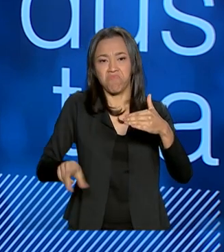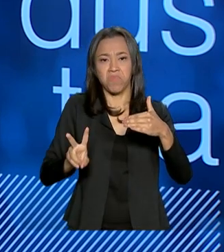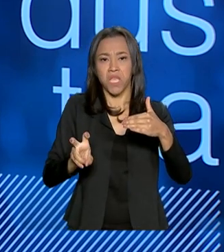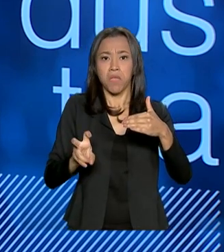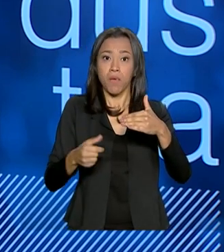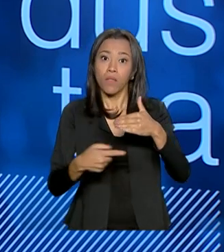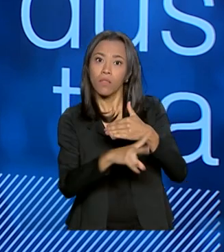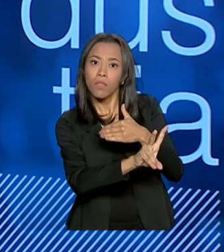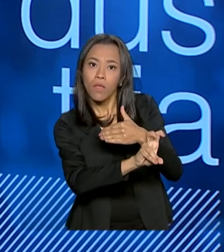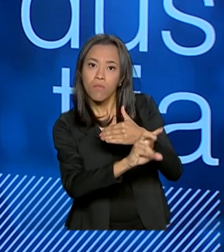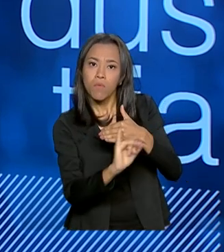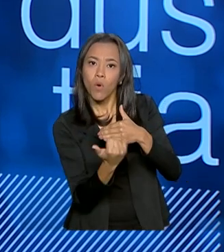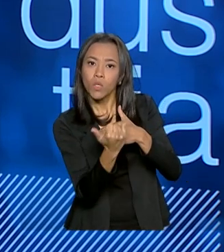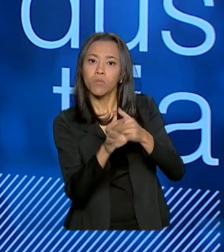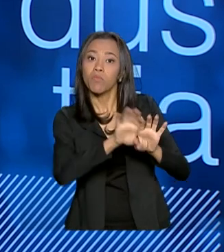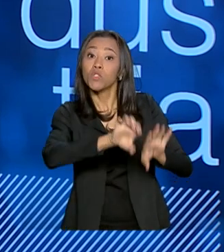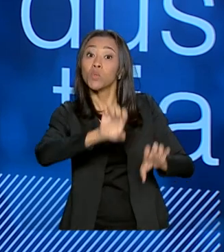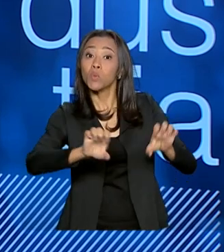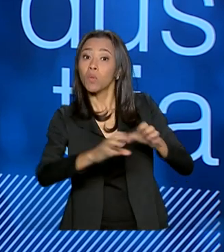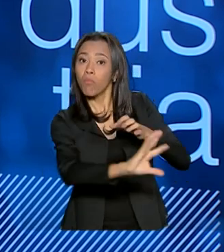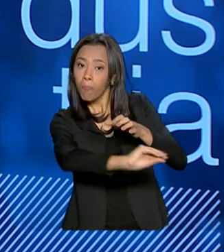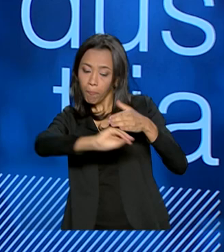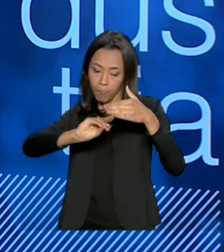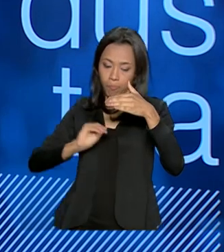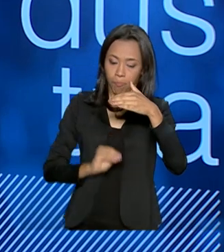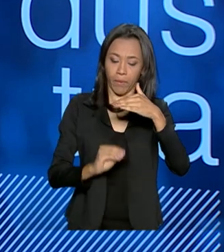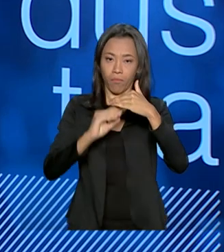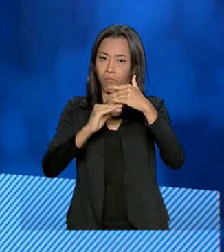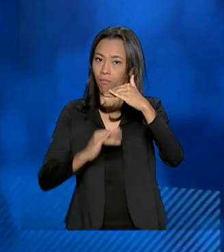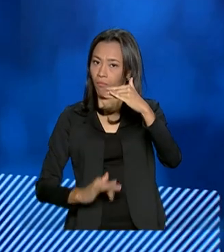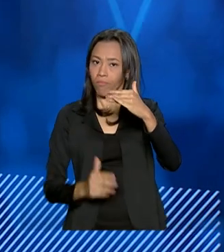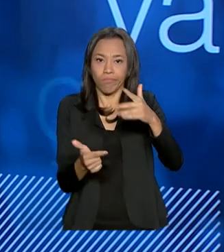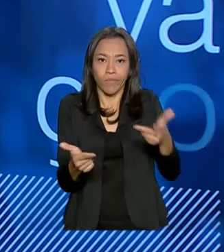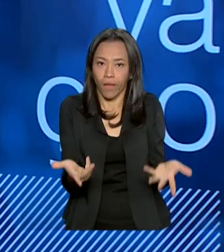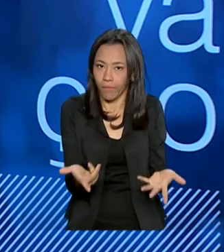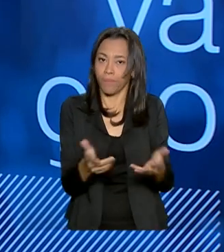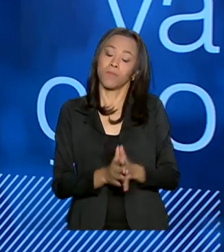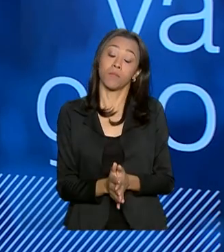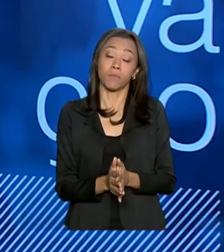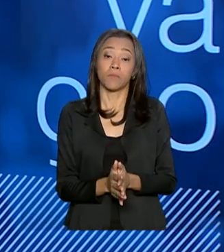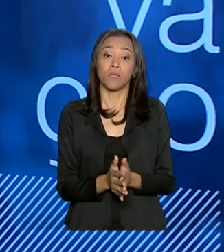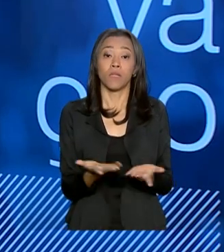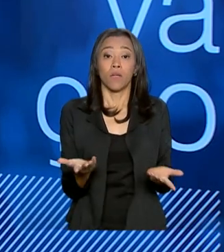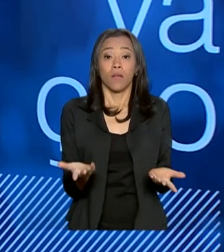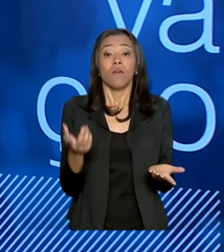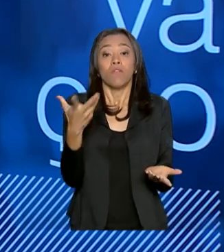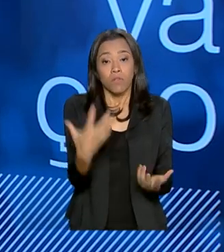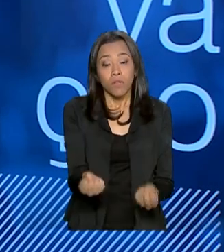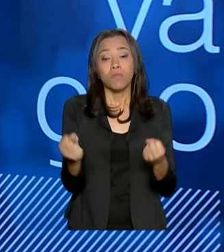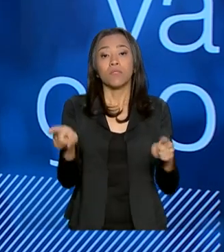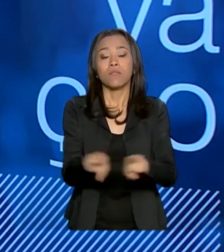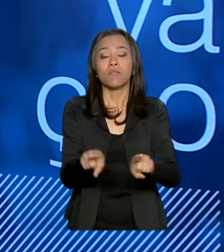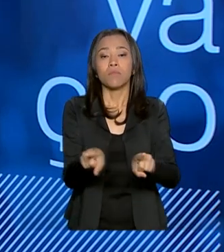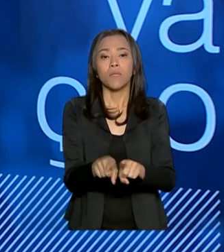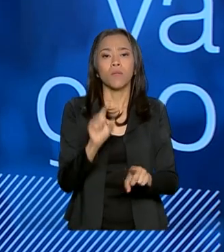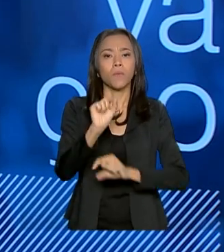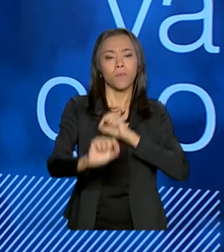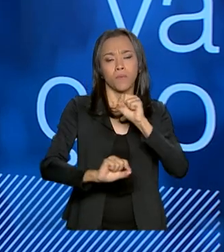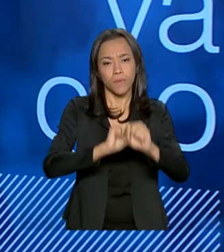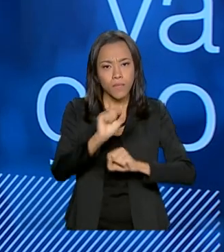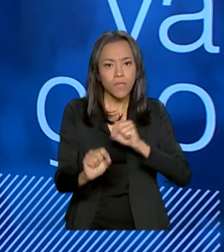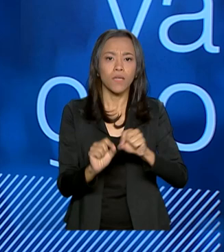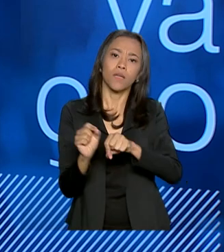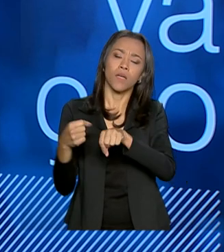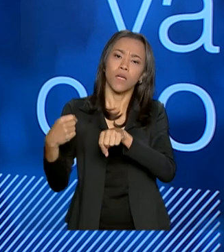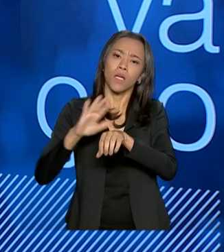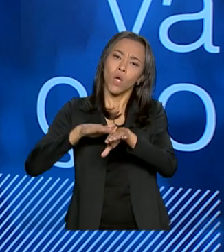extremamente importantes como infraestrutura não são tratados especificamente. Além disso, vamos procurar dar uma mensagem